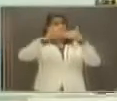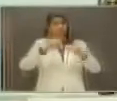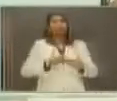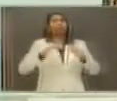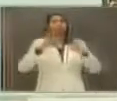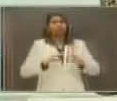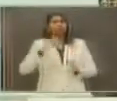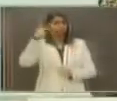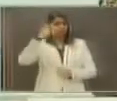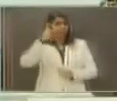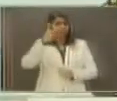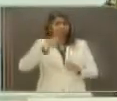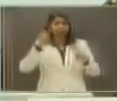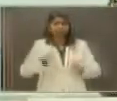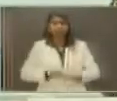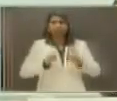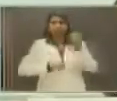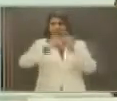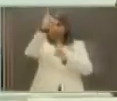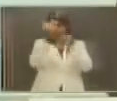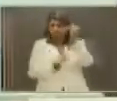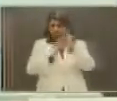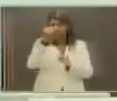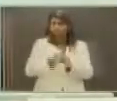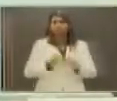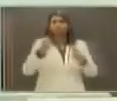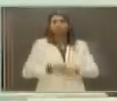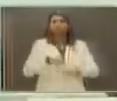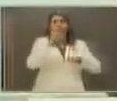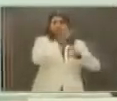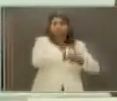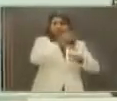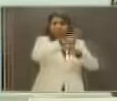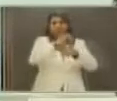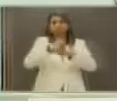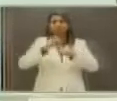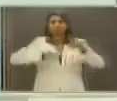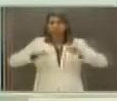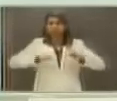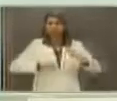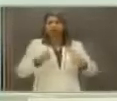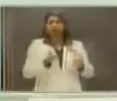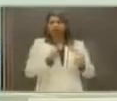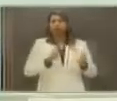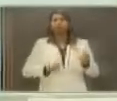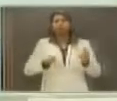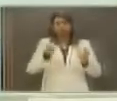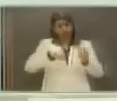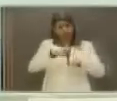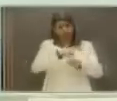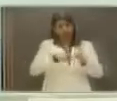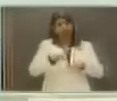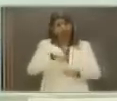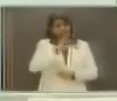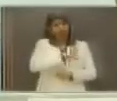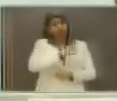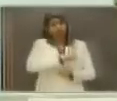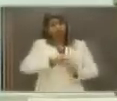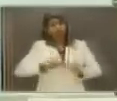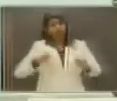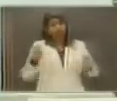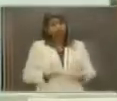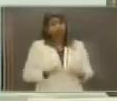com a instalação de indústrias para gerar mais empregos e rendas. E isso, sim, nós iremos estar